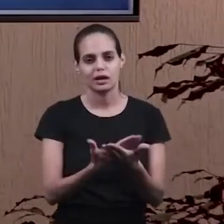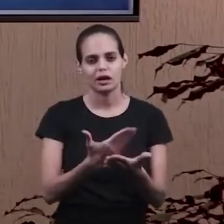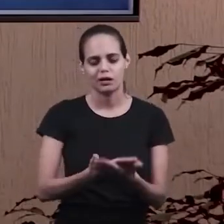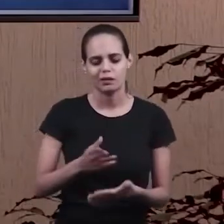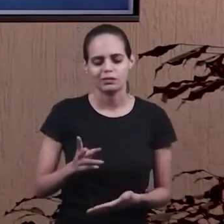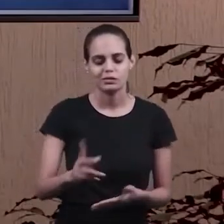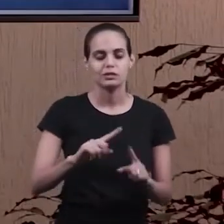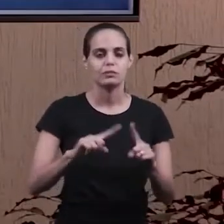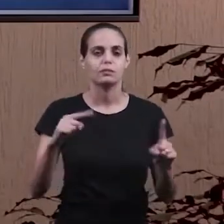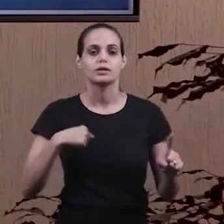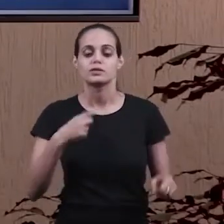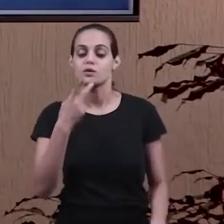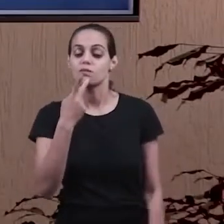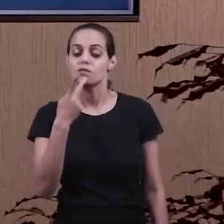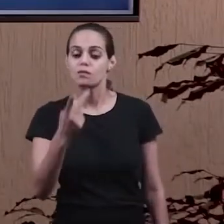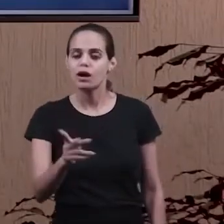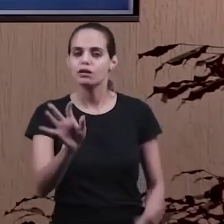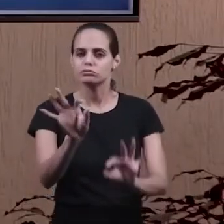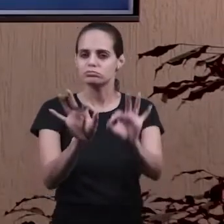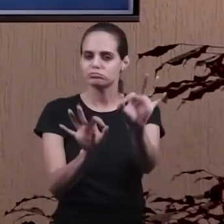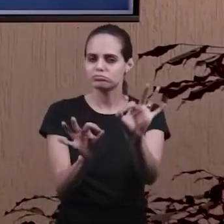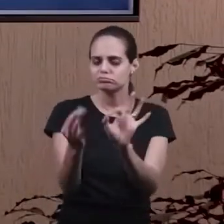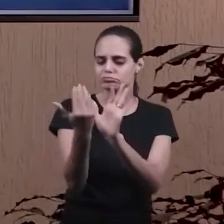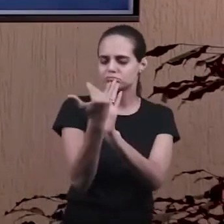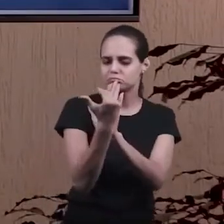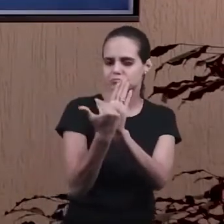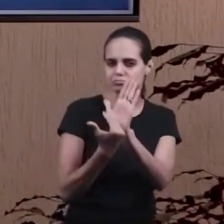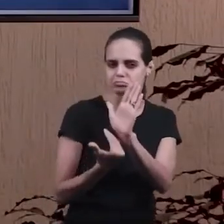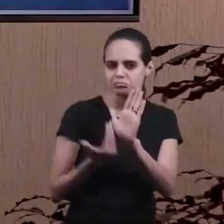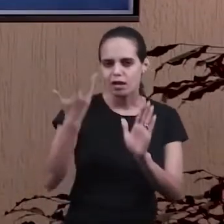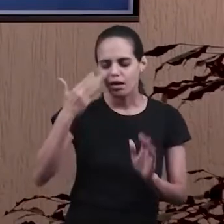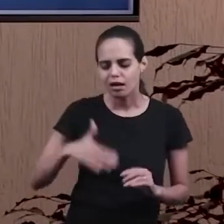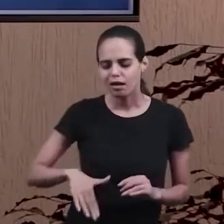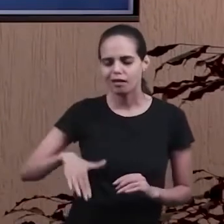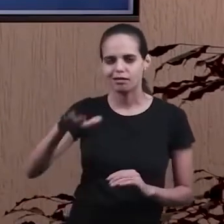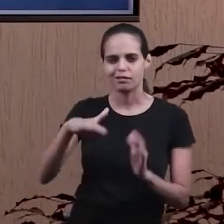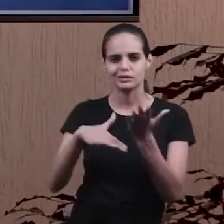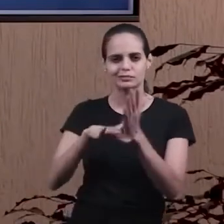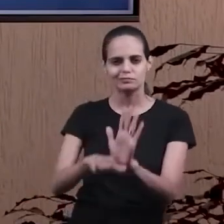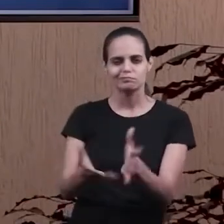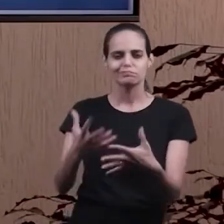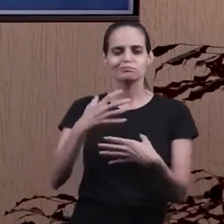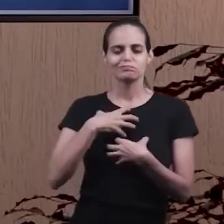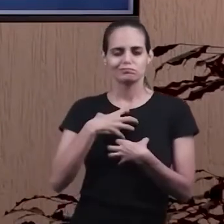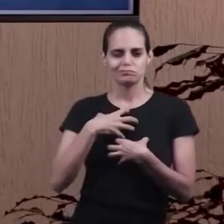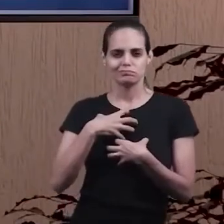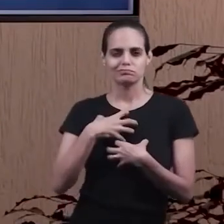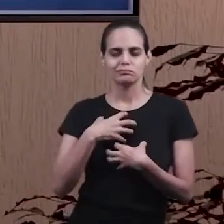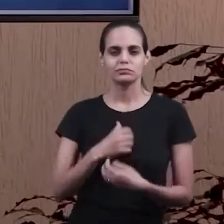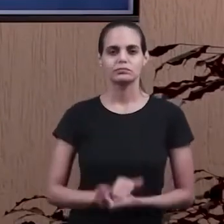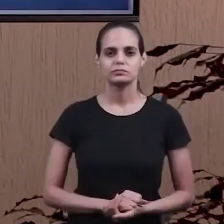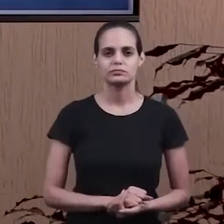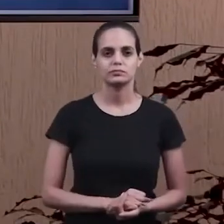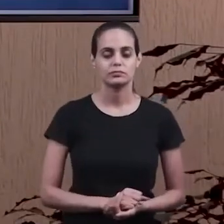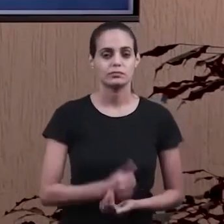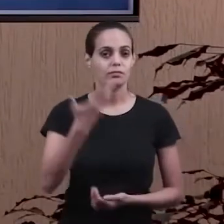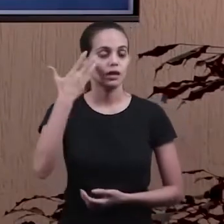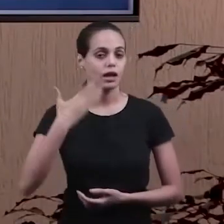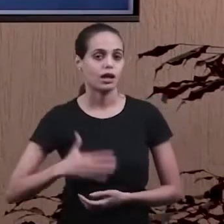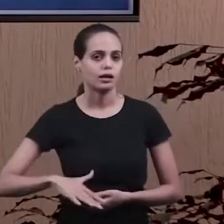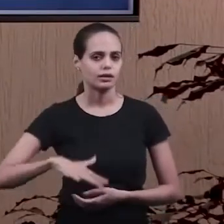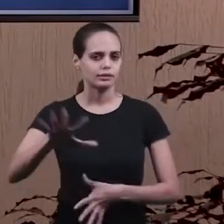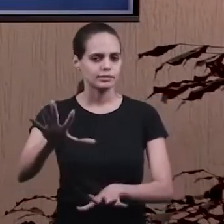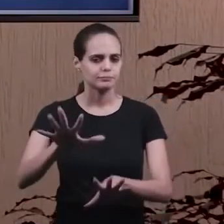mas quando eu falo, quando eu organizo, a criança, isso é benéfico para a criança. Lembrando que a criança, ela está